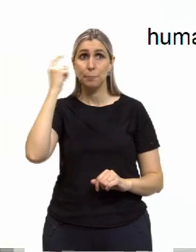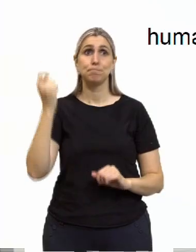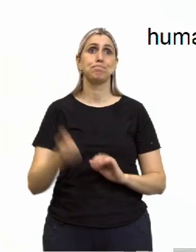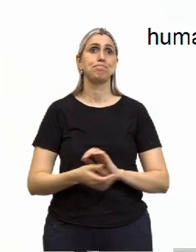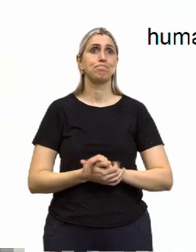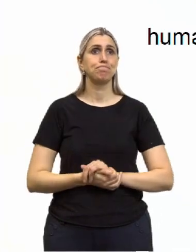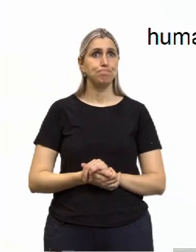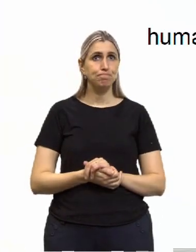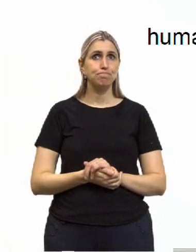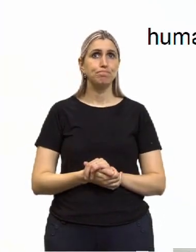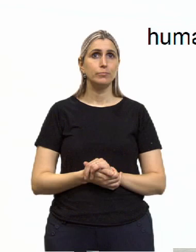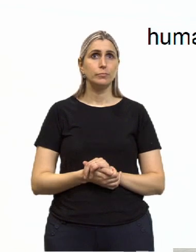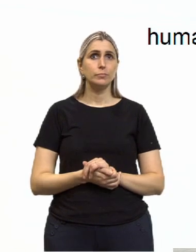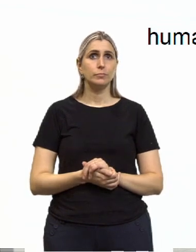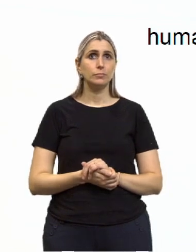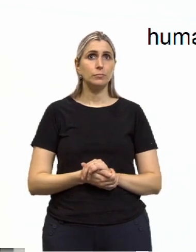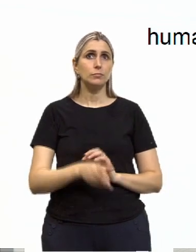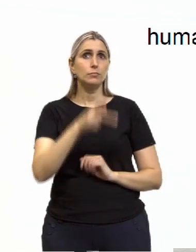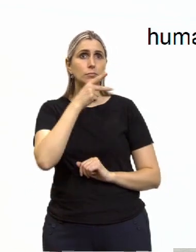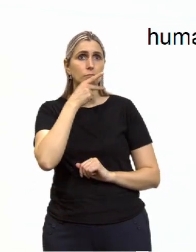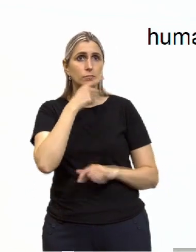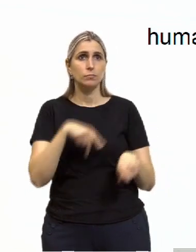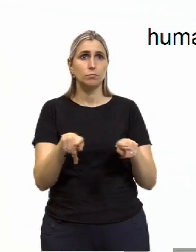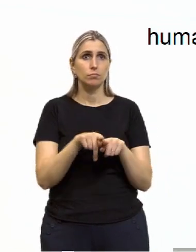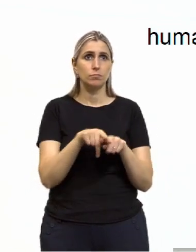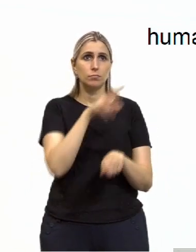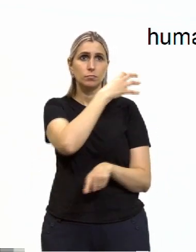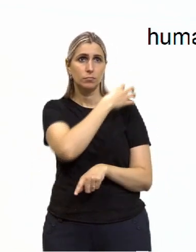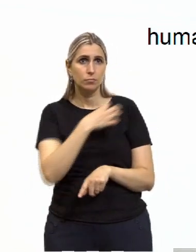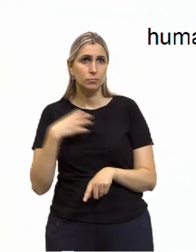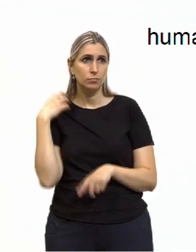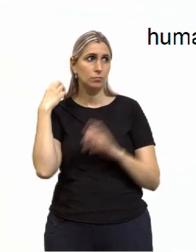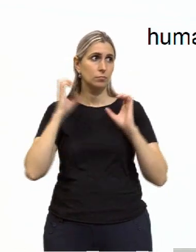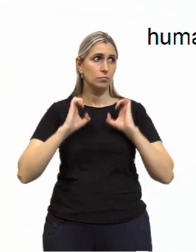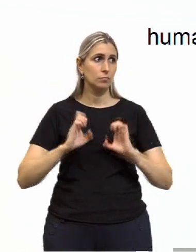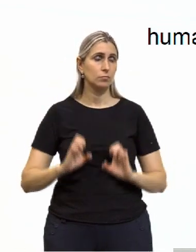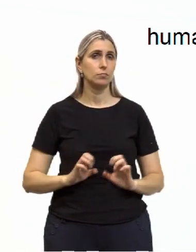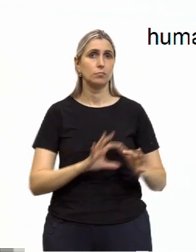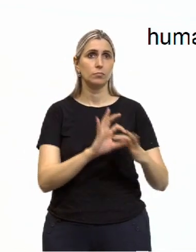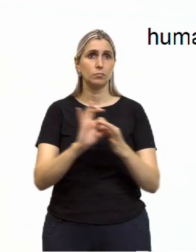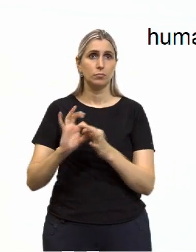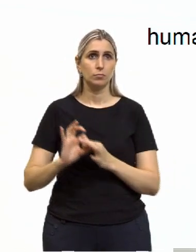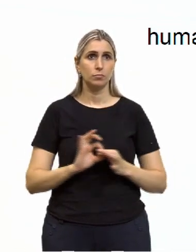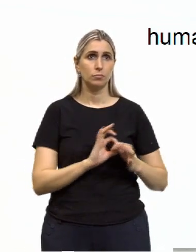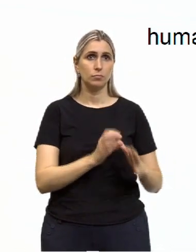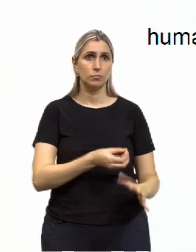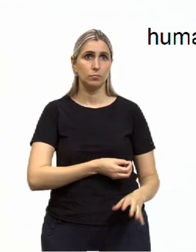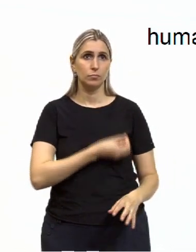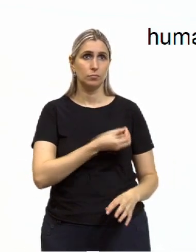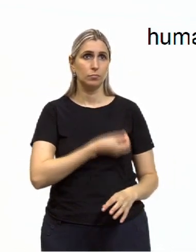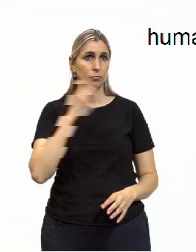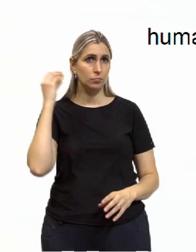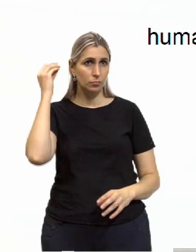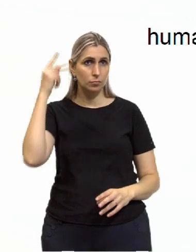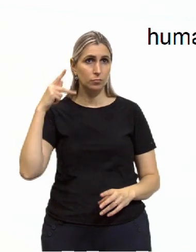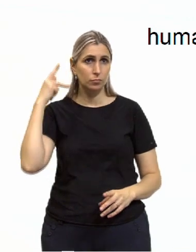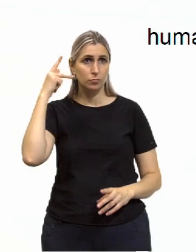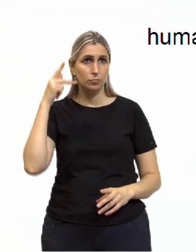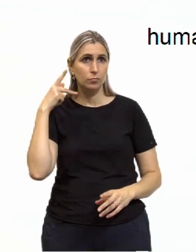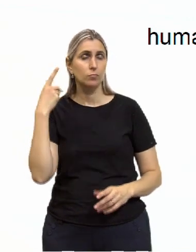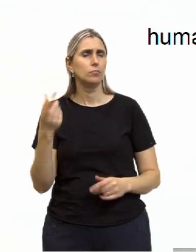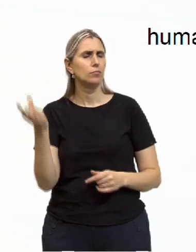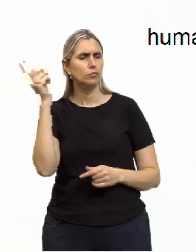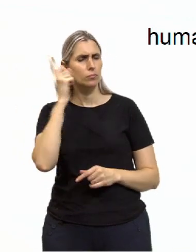Tanto para Platão como para Aristóteles, a ética estava vinculada à vida política. Então, vamos